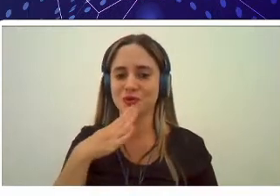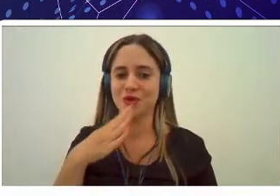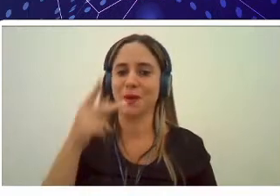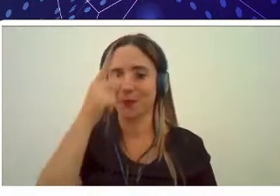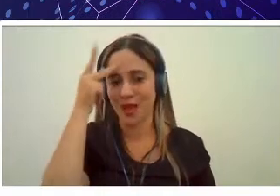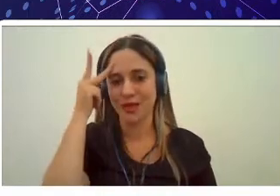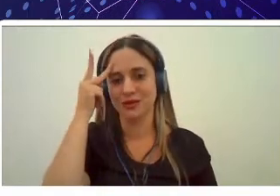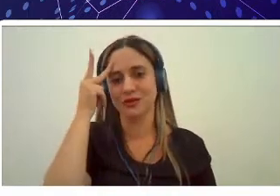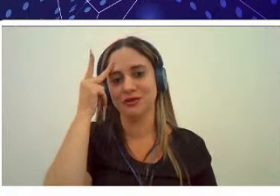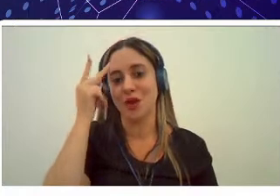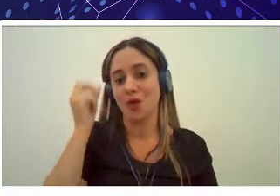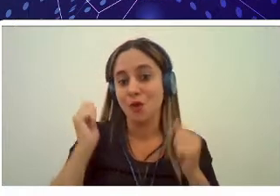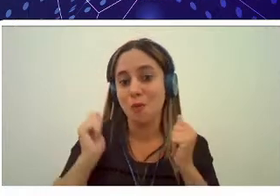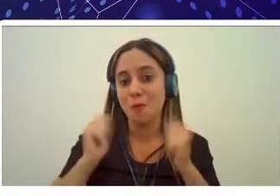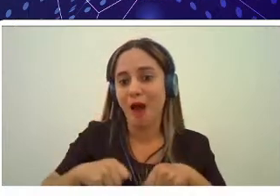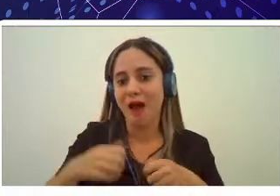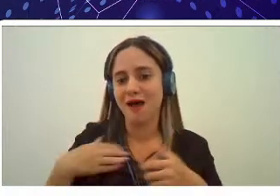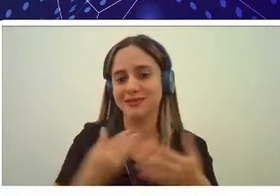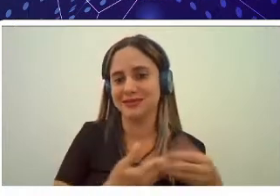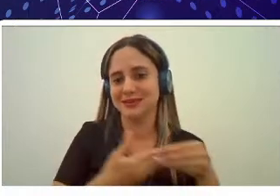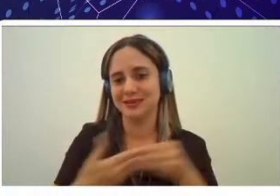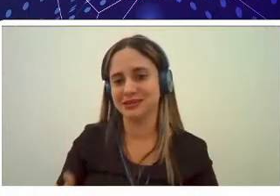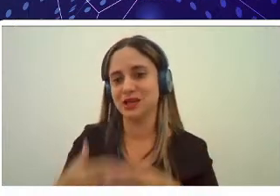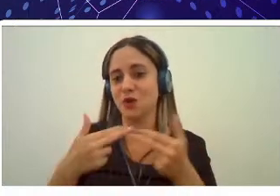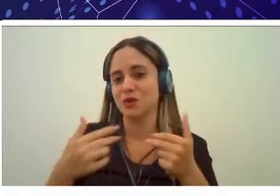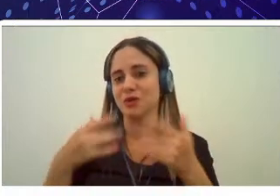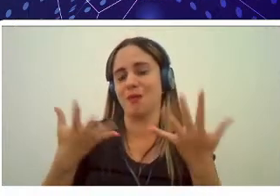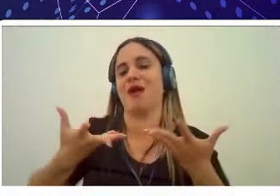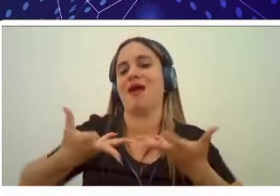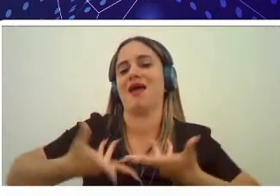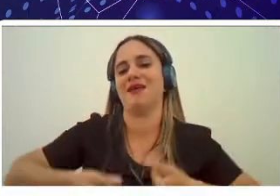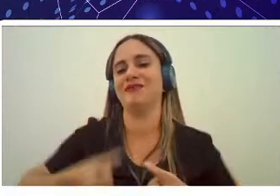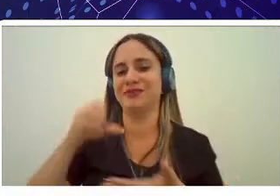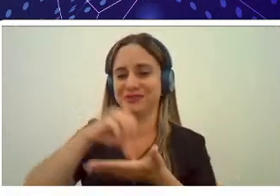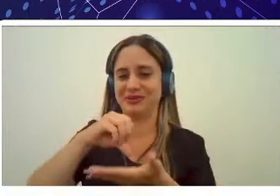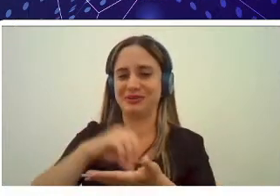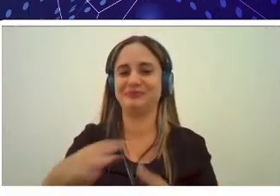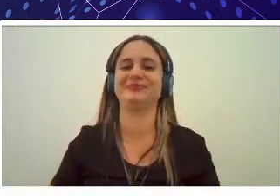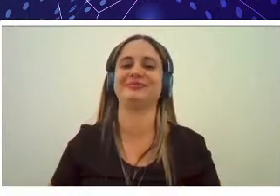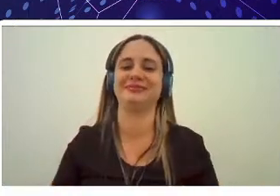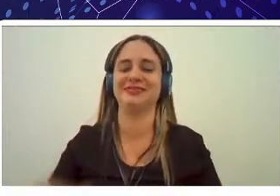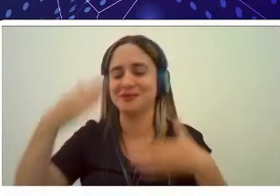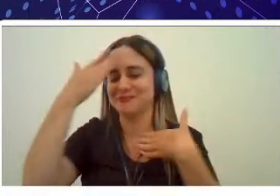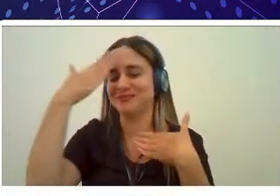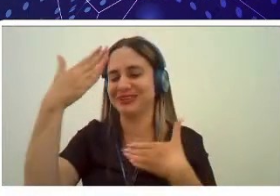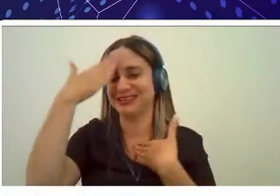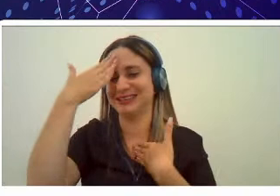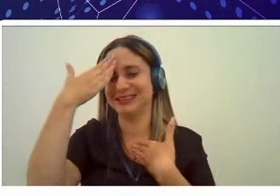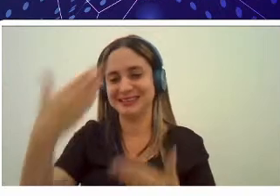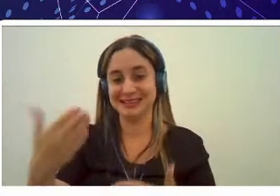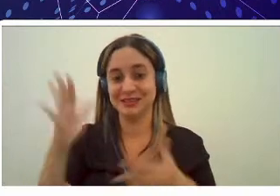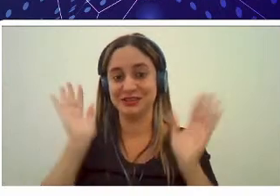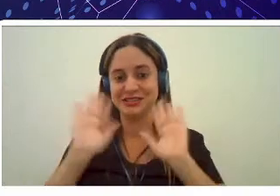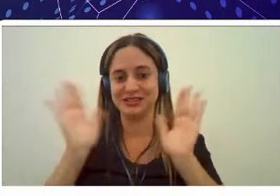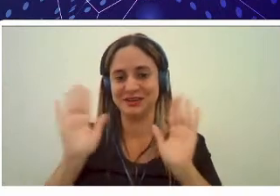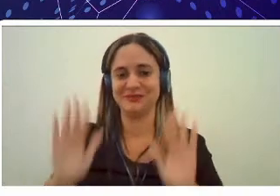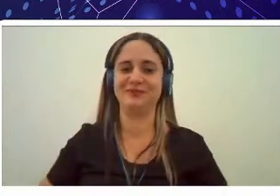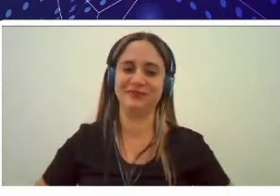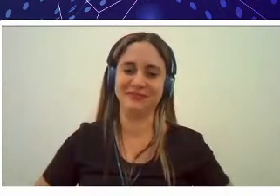que possam trazer coisas maravilhosas ao campus obrigada a todos e tchau